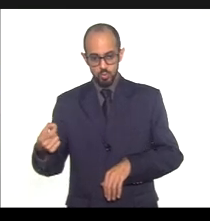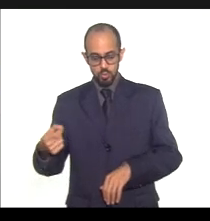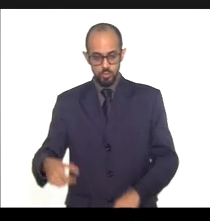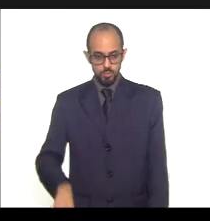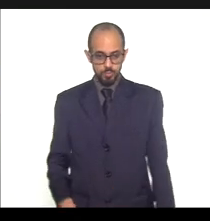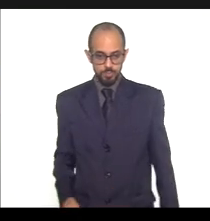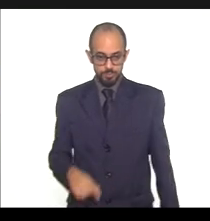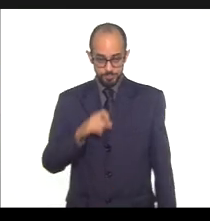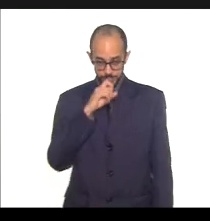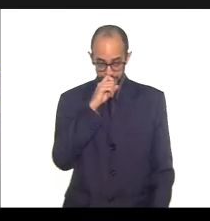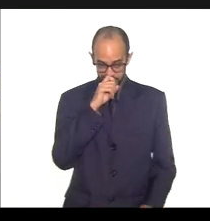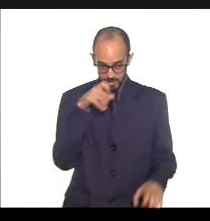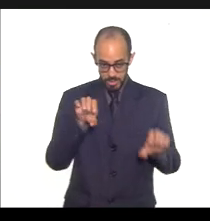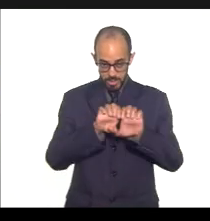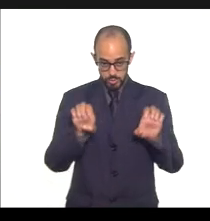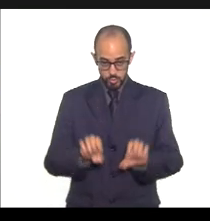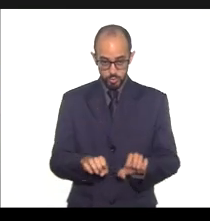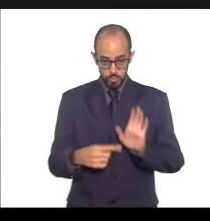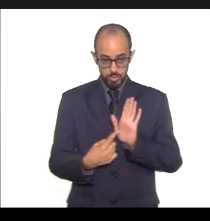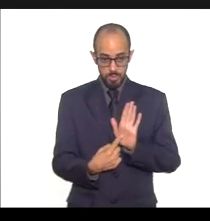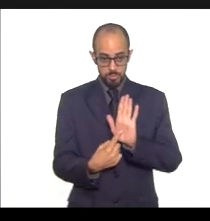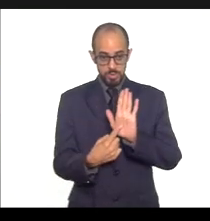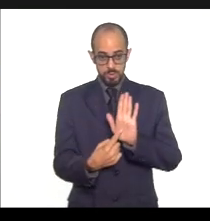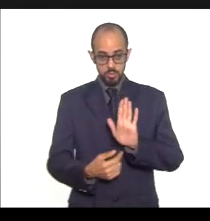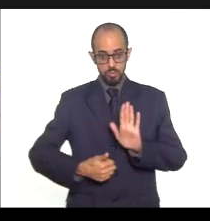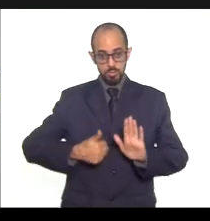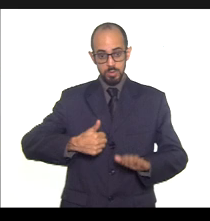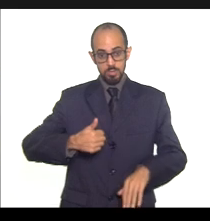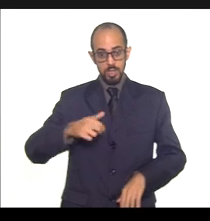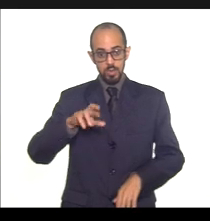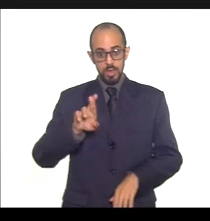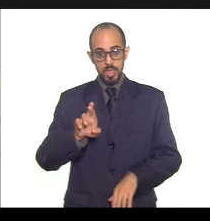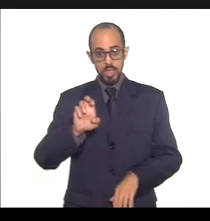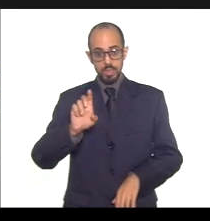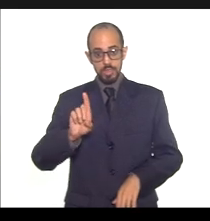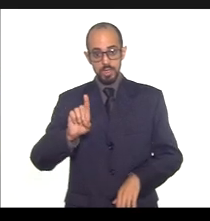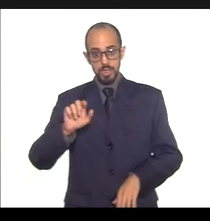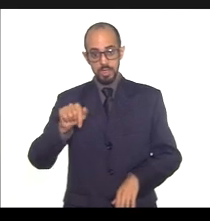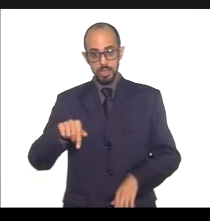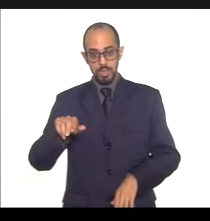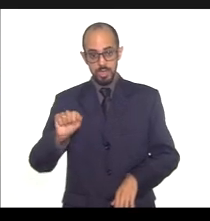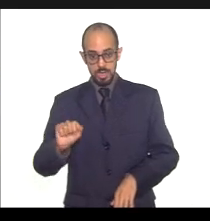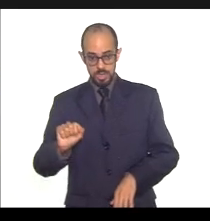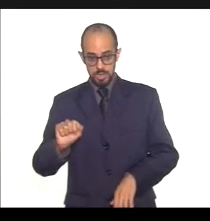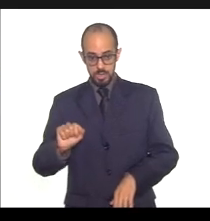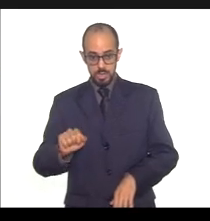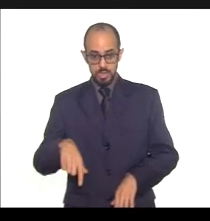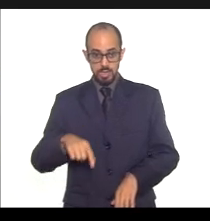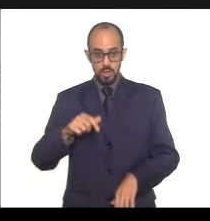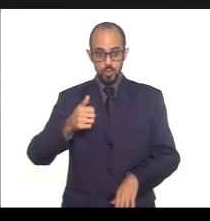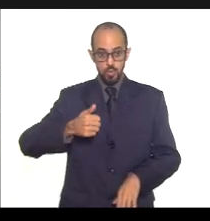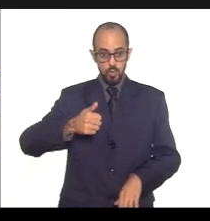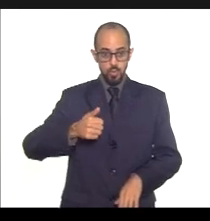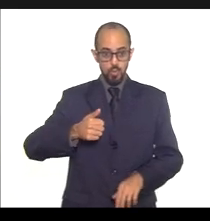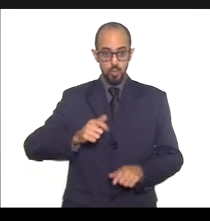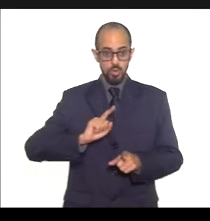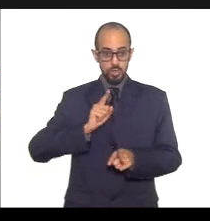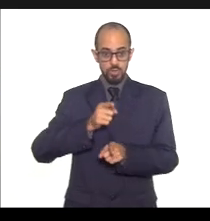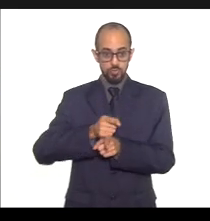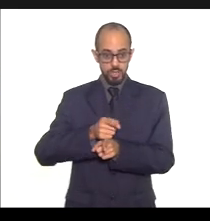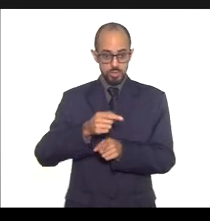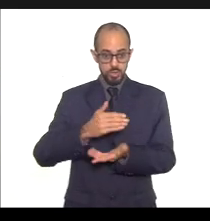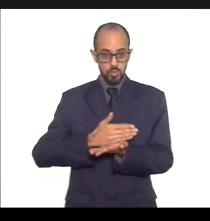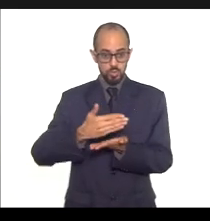Estrutura da apresentação do primeiro RDQA. 1. Identificação. 2. Introdução.